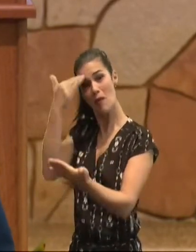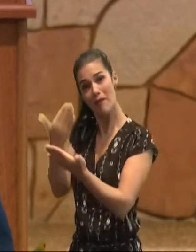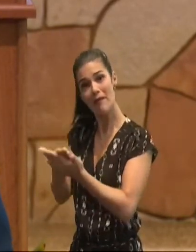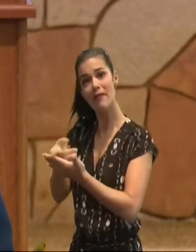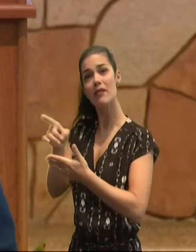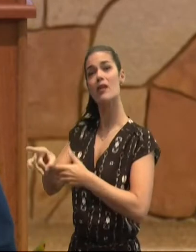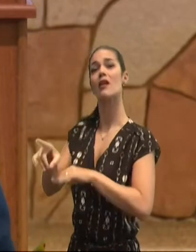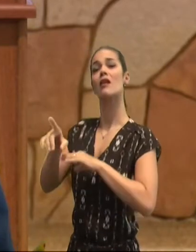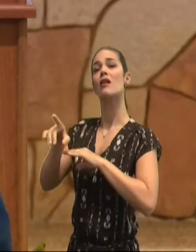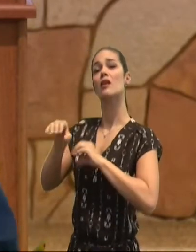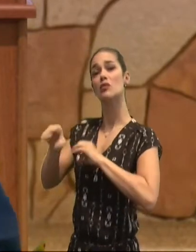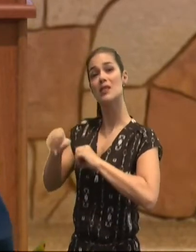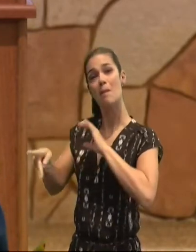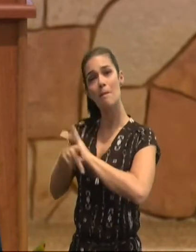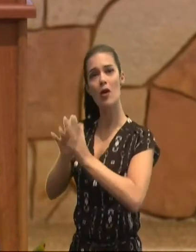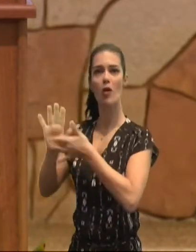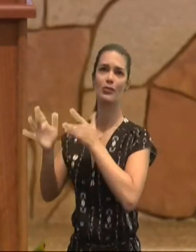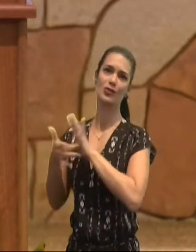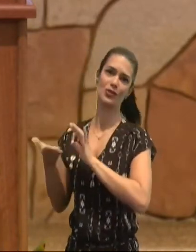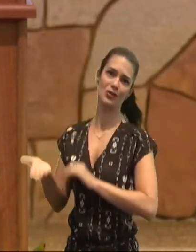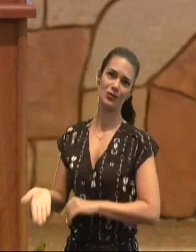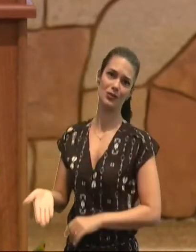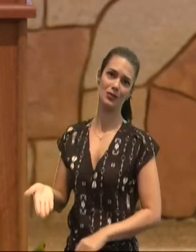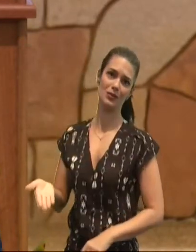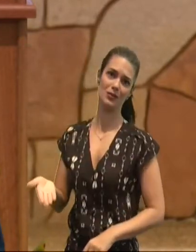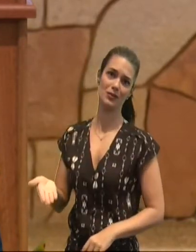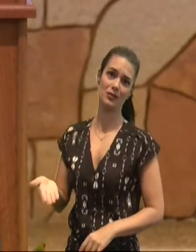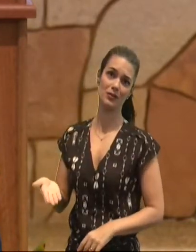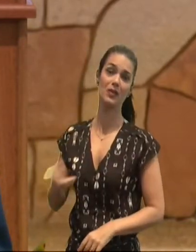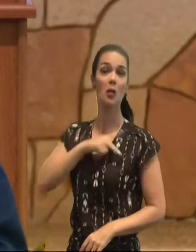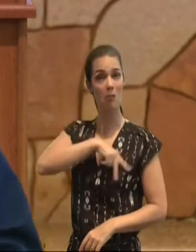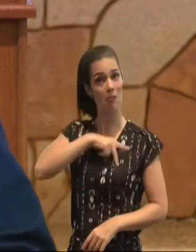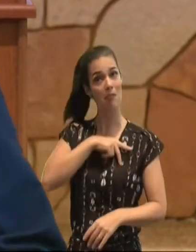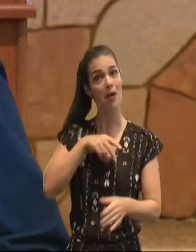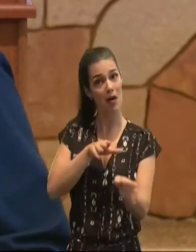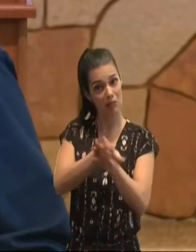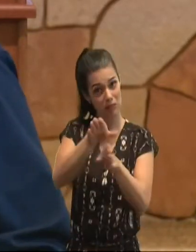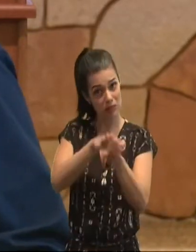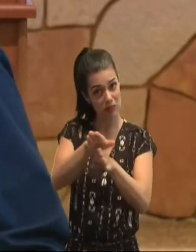ele havia pregado, eu, porém, irmãos, ele diz, no verso 11,